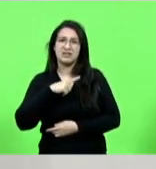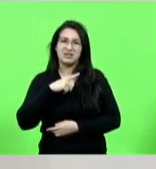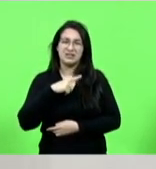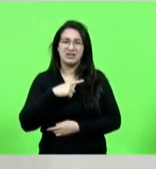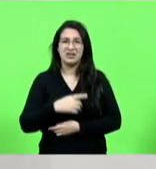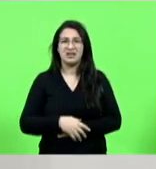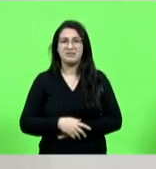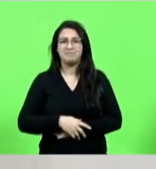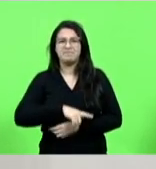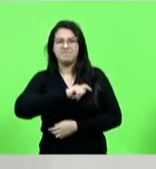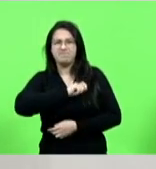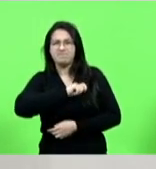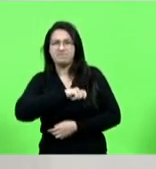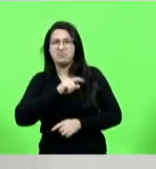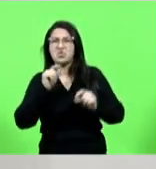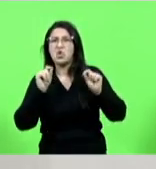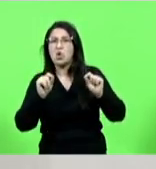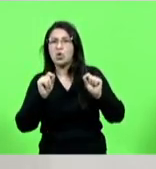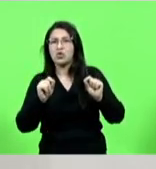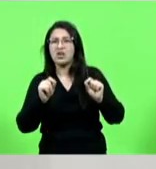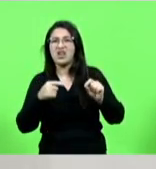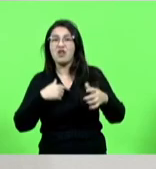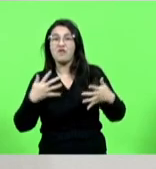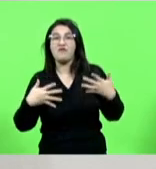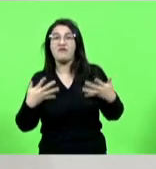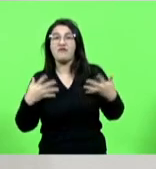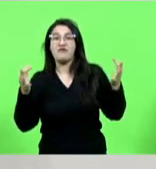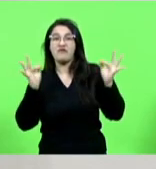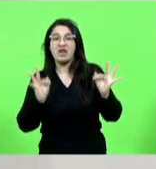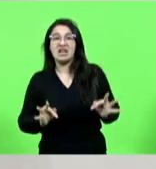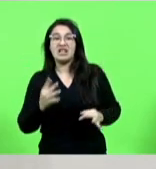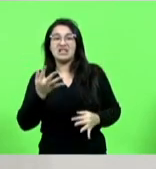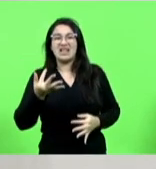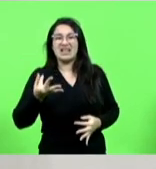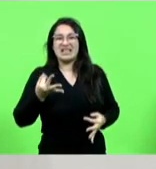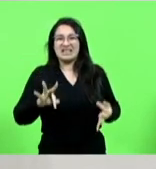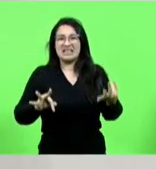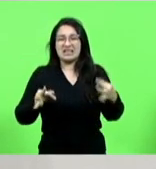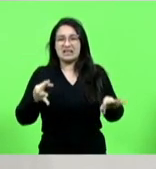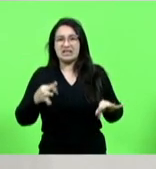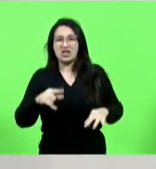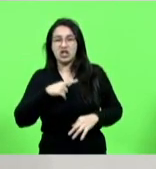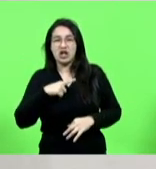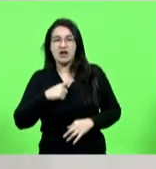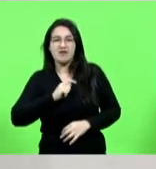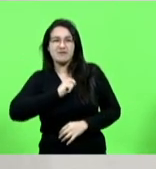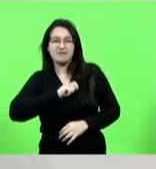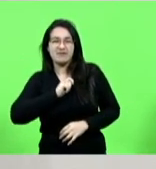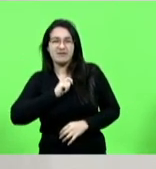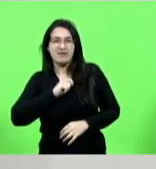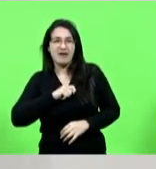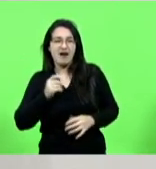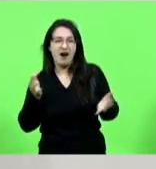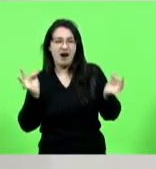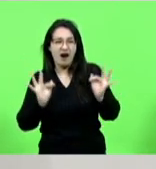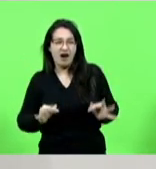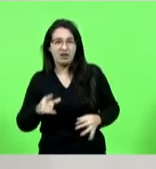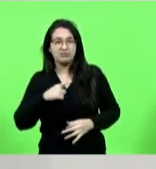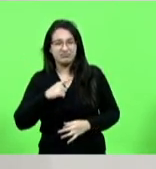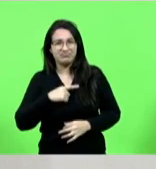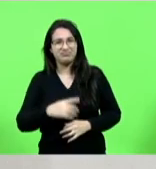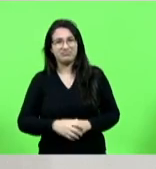eu fico alegre com a dor do outro e é isso que acontece porque o animal ele é estimulado